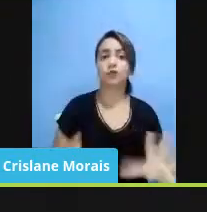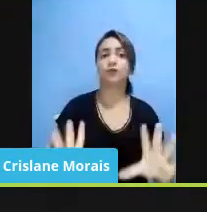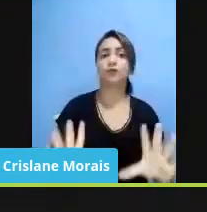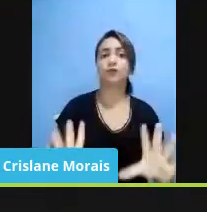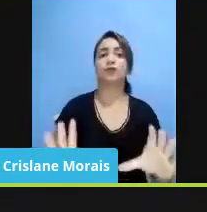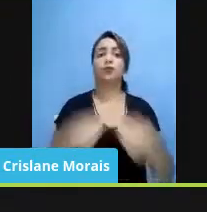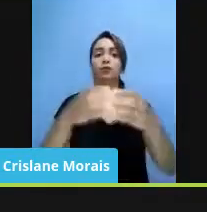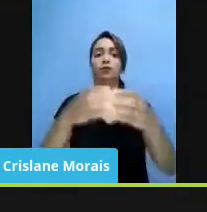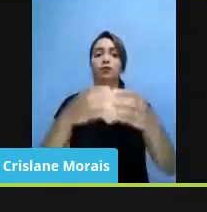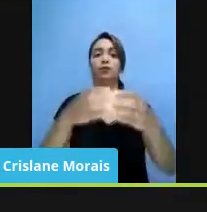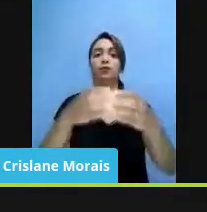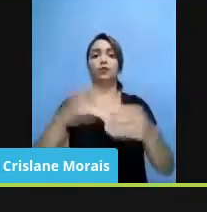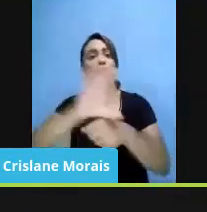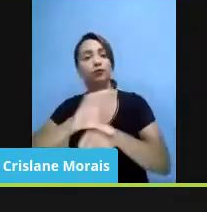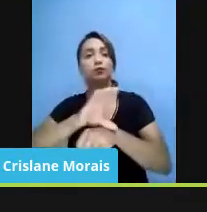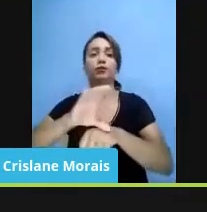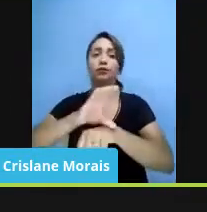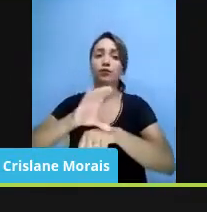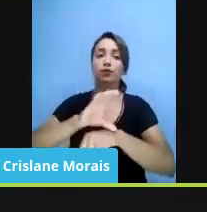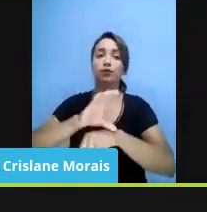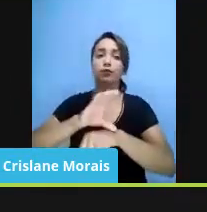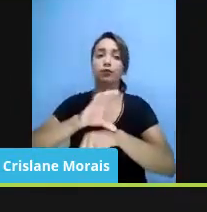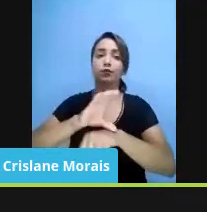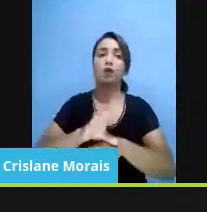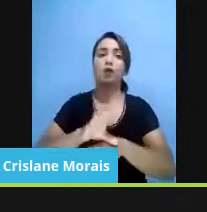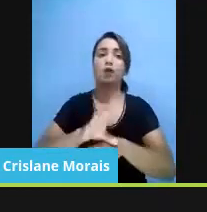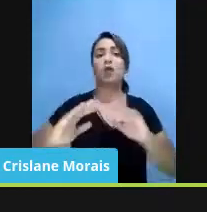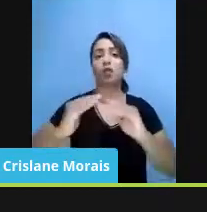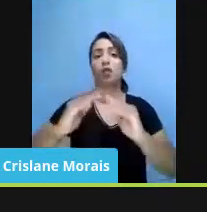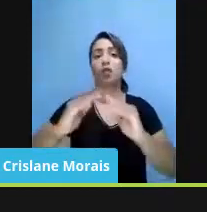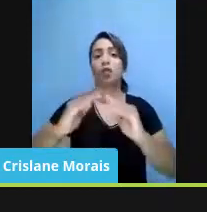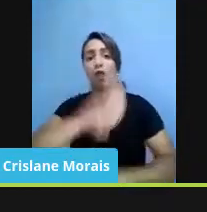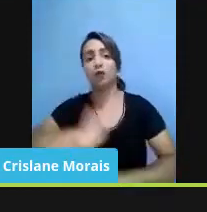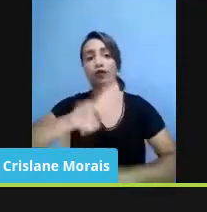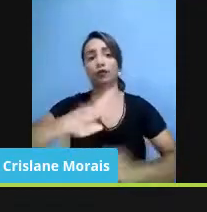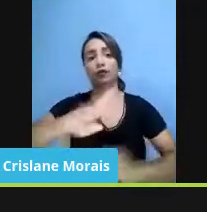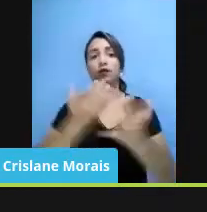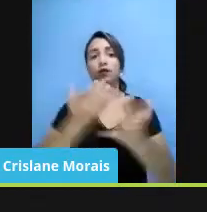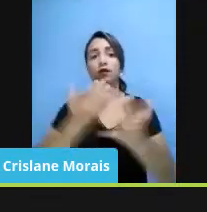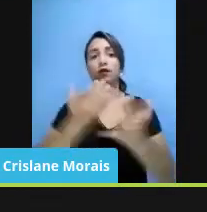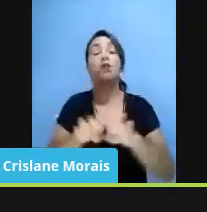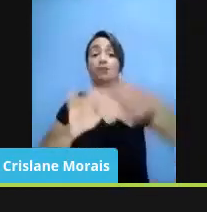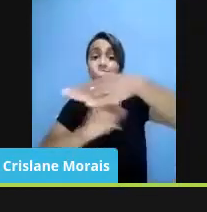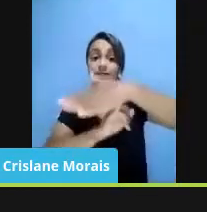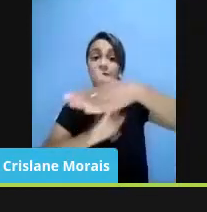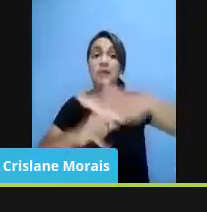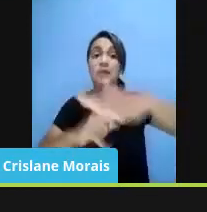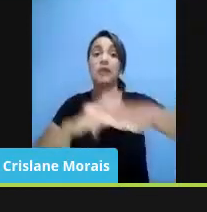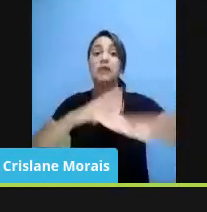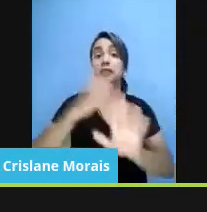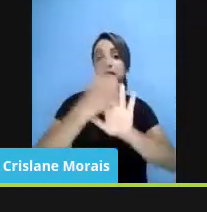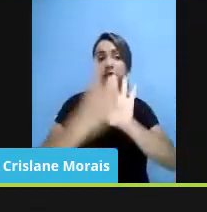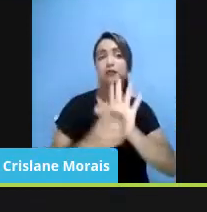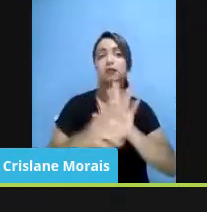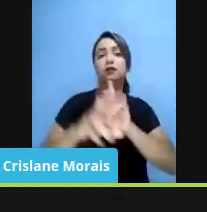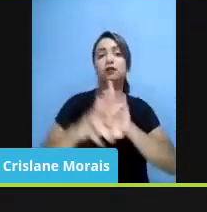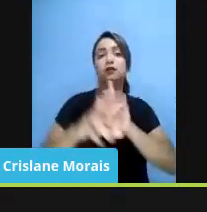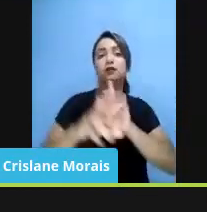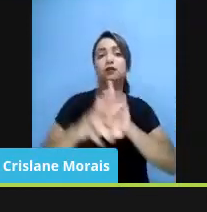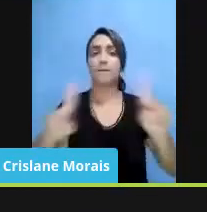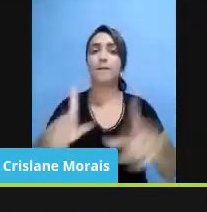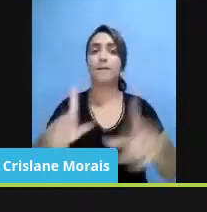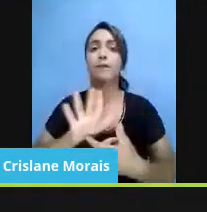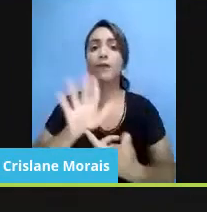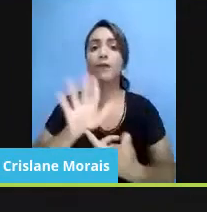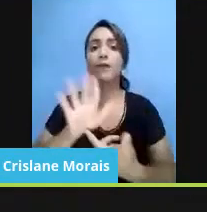tanto nas escolas, tanto nas universidades, quanto nos institutos federais, há decretos diferentes, mas que eles colocam de alguma